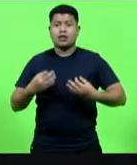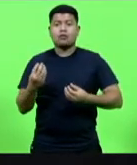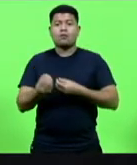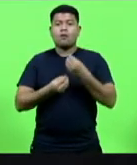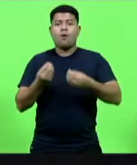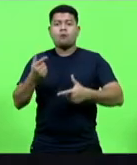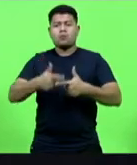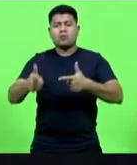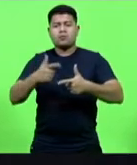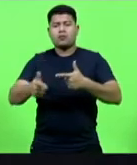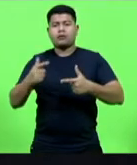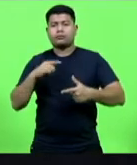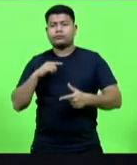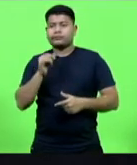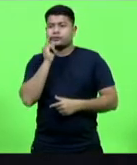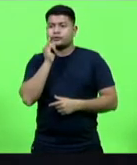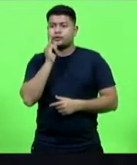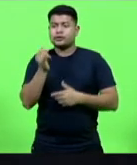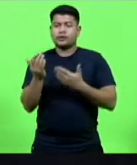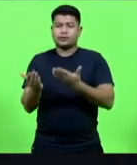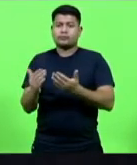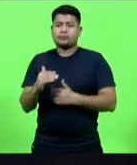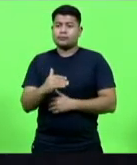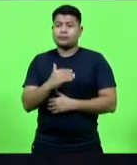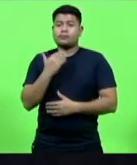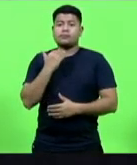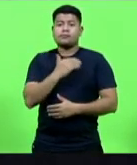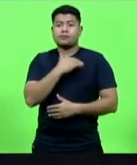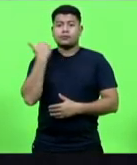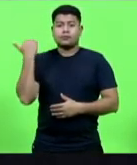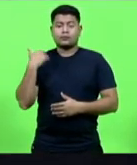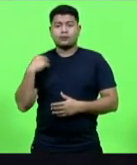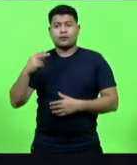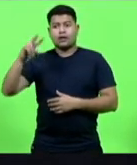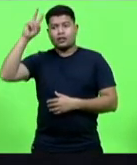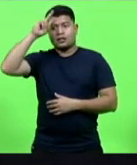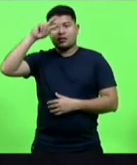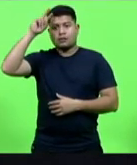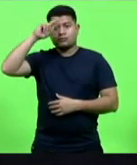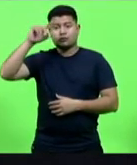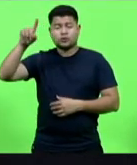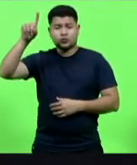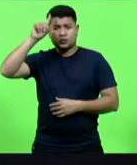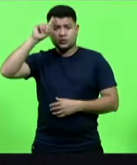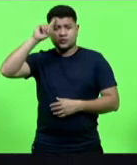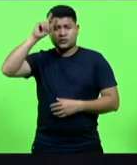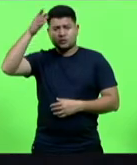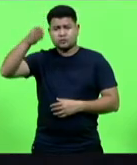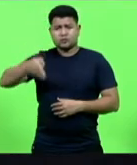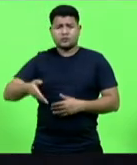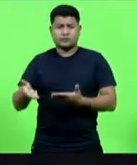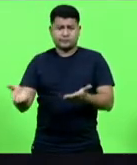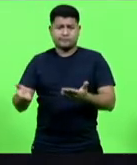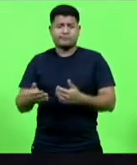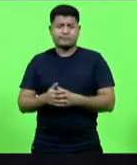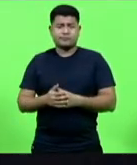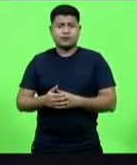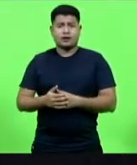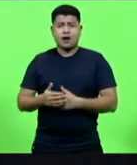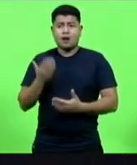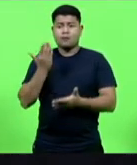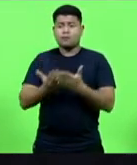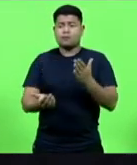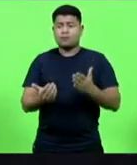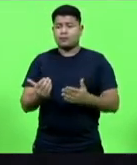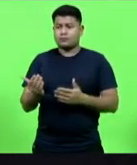que quem perder um ente querido, ele não esquece e lembra todo dia. Quando a perde um amigo, a gente lembra dele e